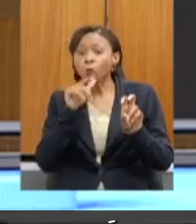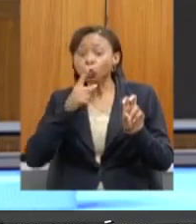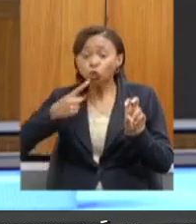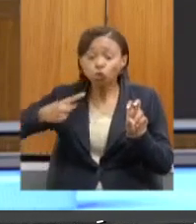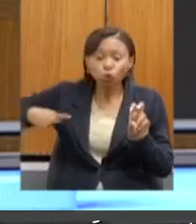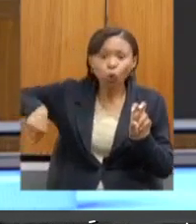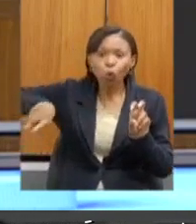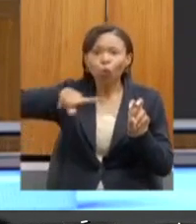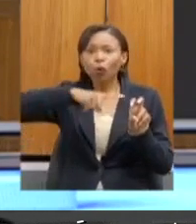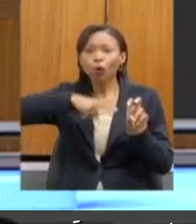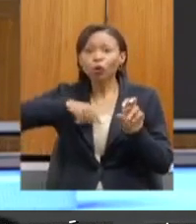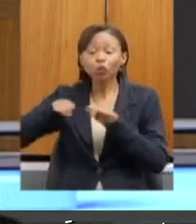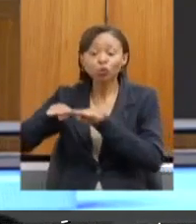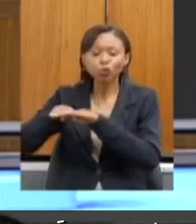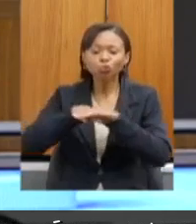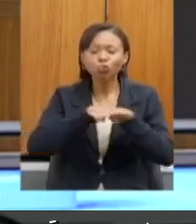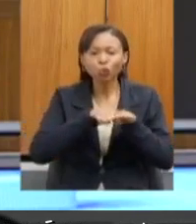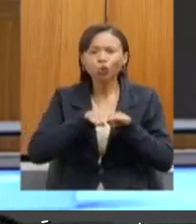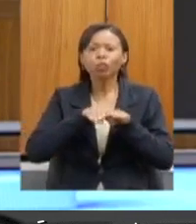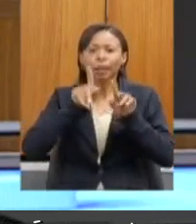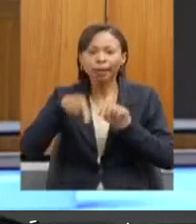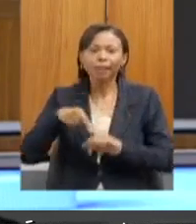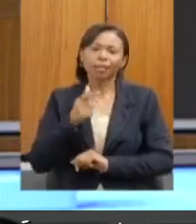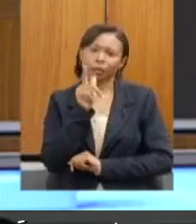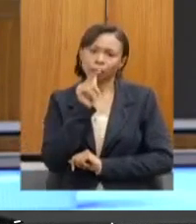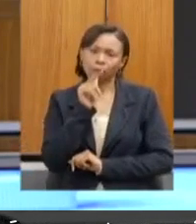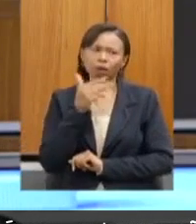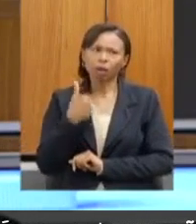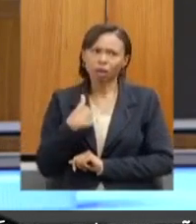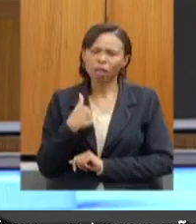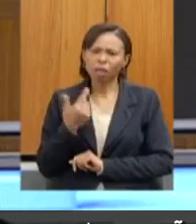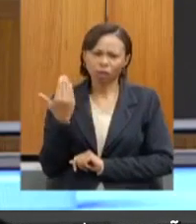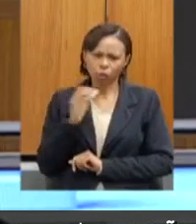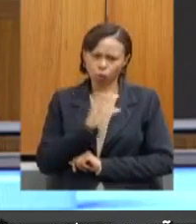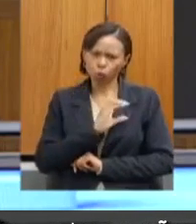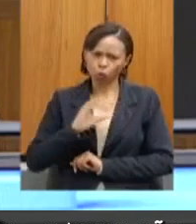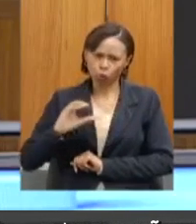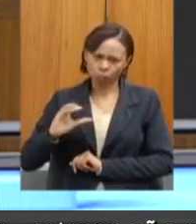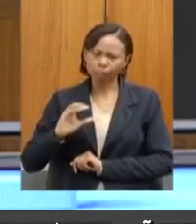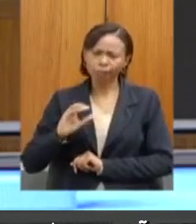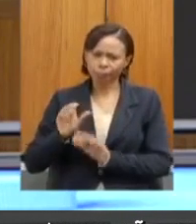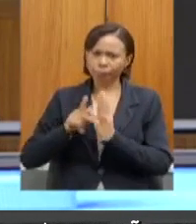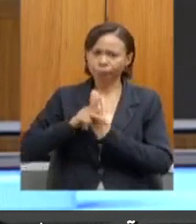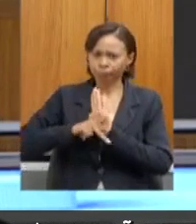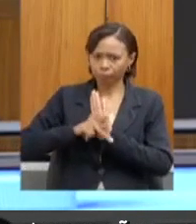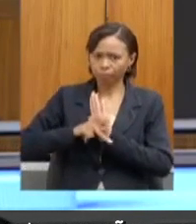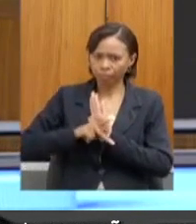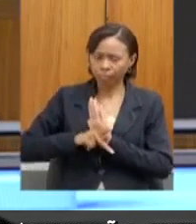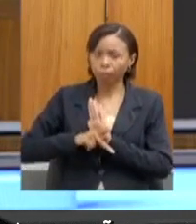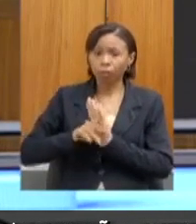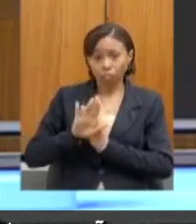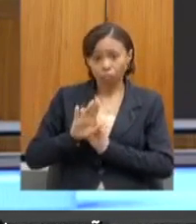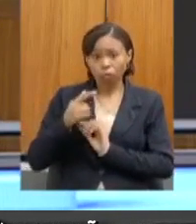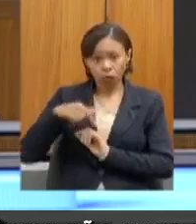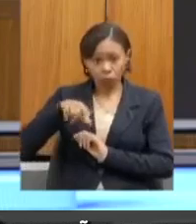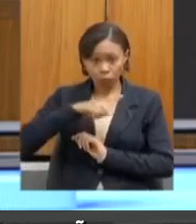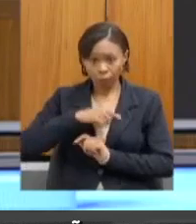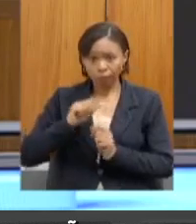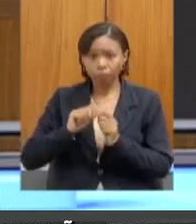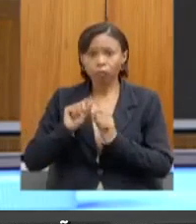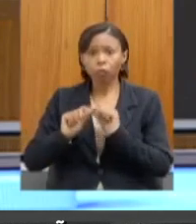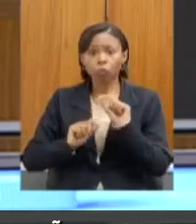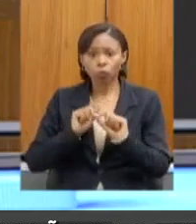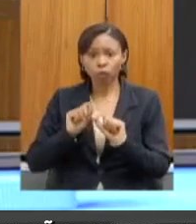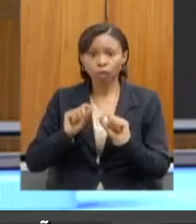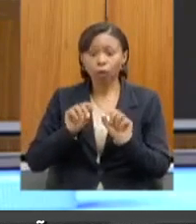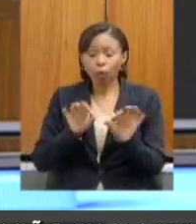coordenadora desse programa enquanto estava no Instituto Mineiro de Gestão das Águas e o que nós vamos fazer é um plano de segurança